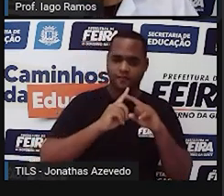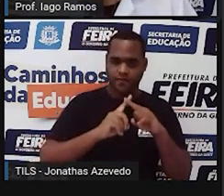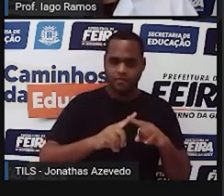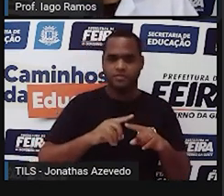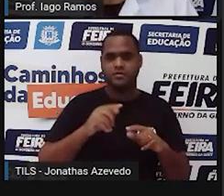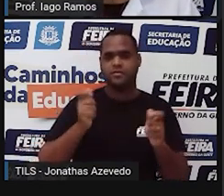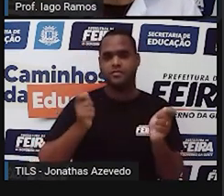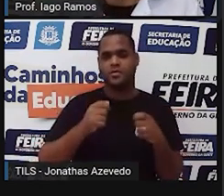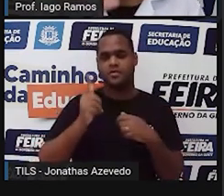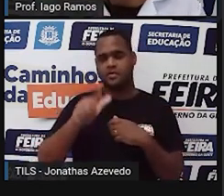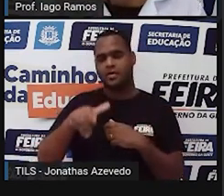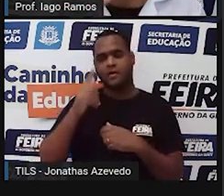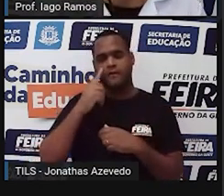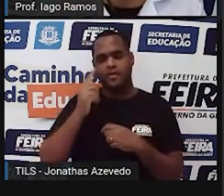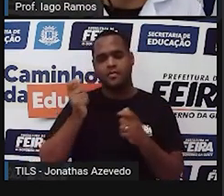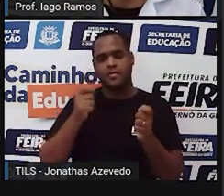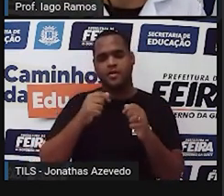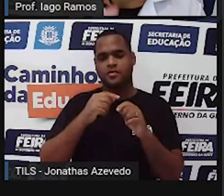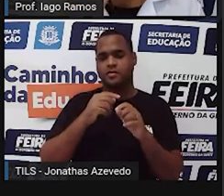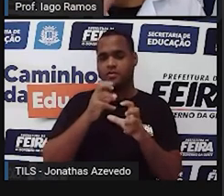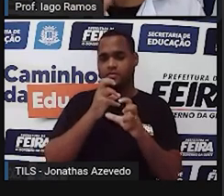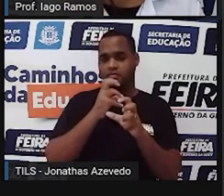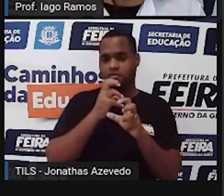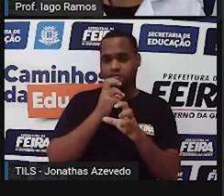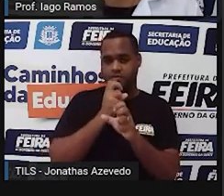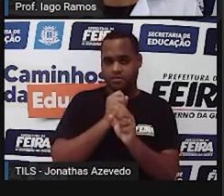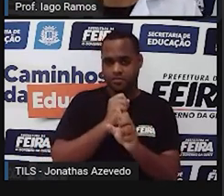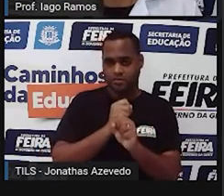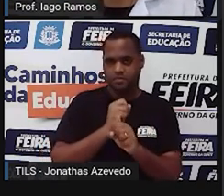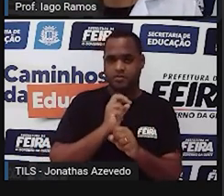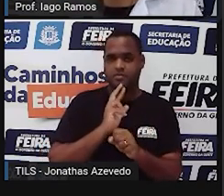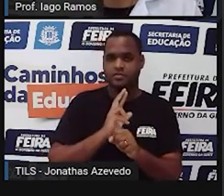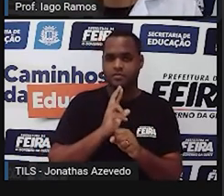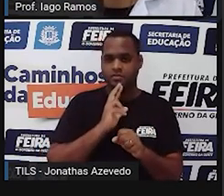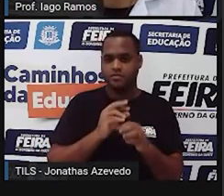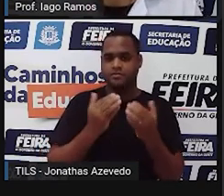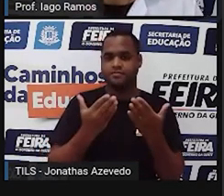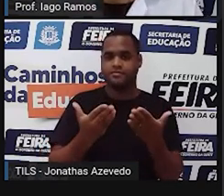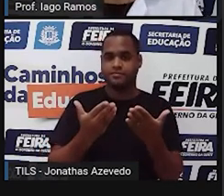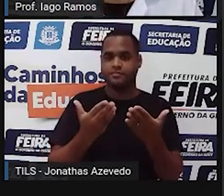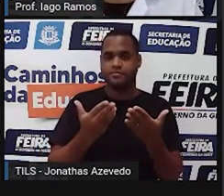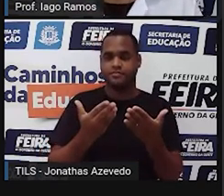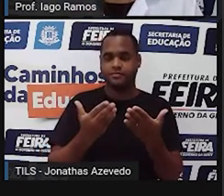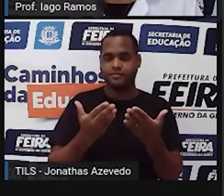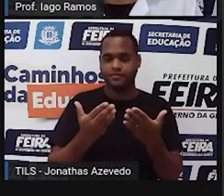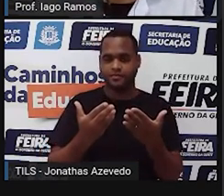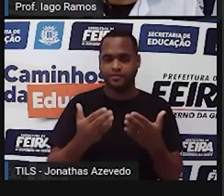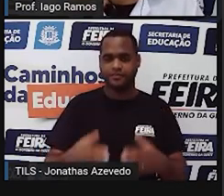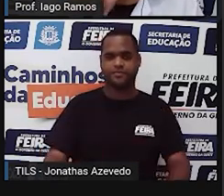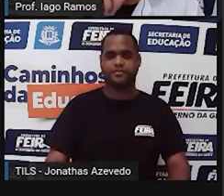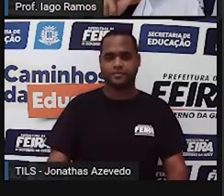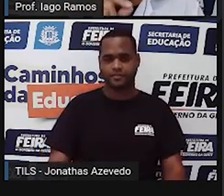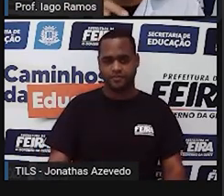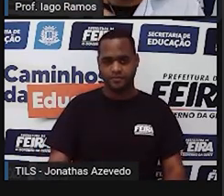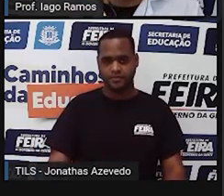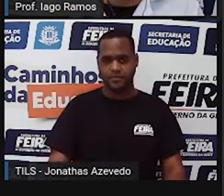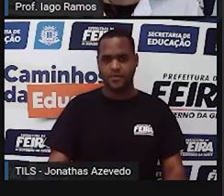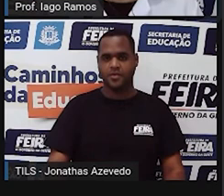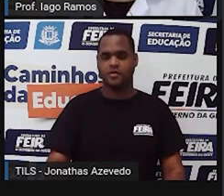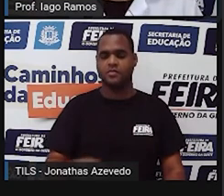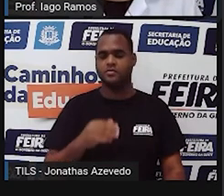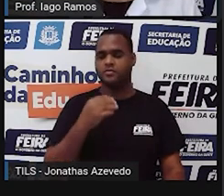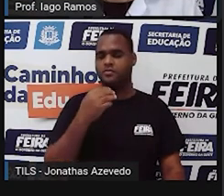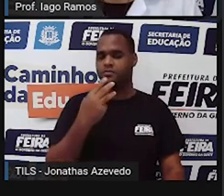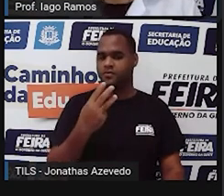novo para parar em centilitros que é onde a gente precisa chegar. só que multiplicar